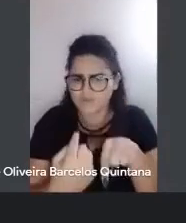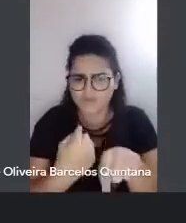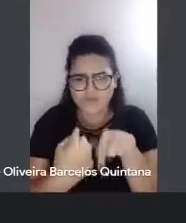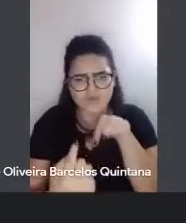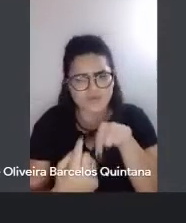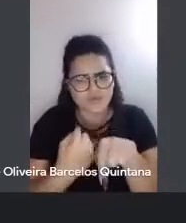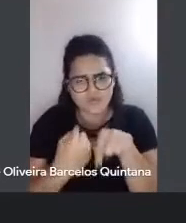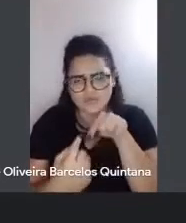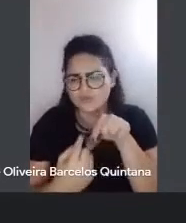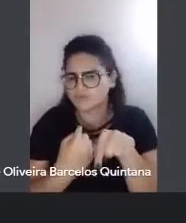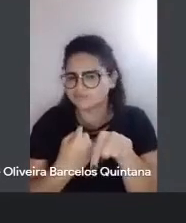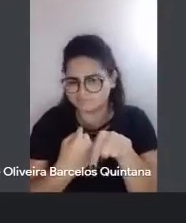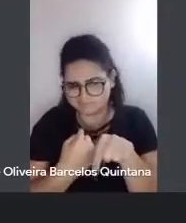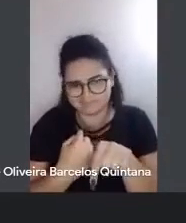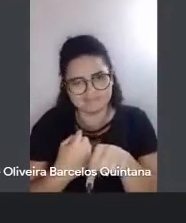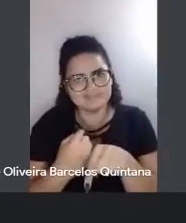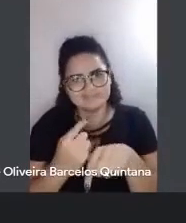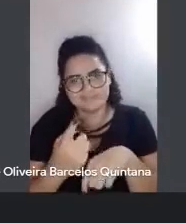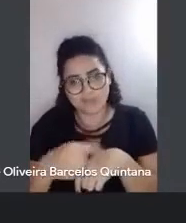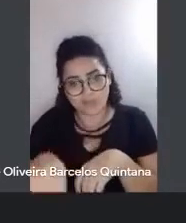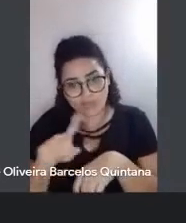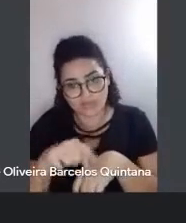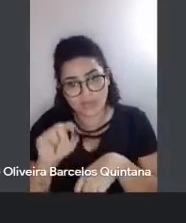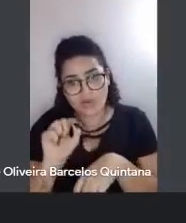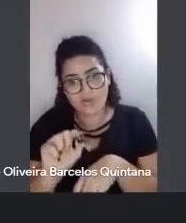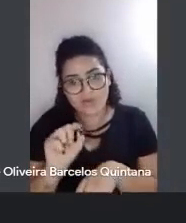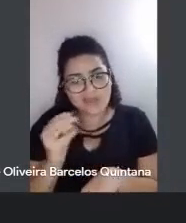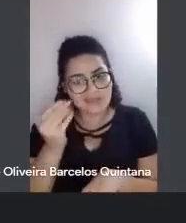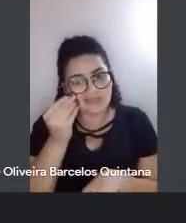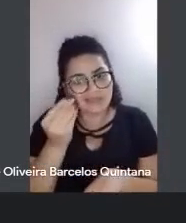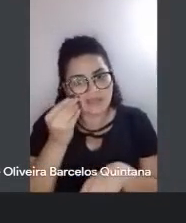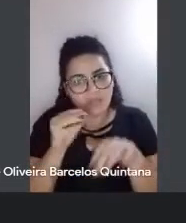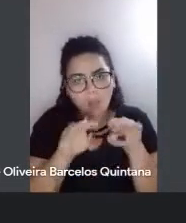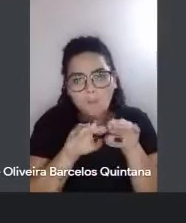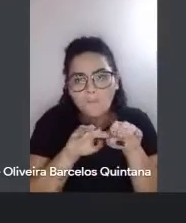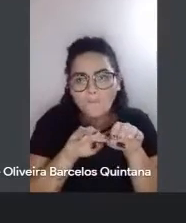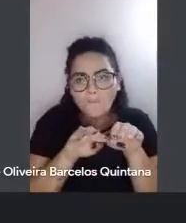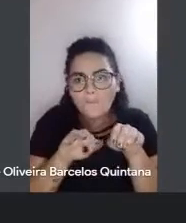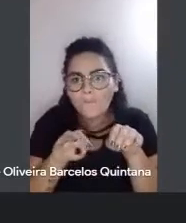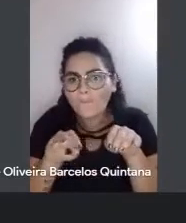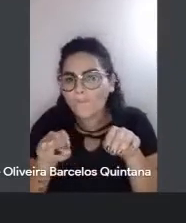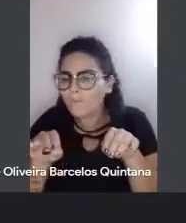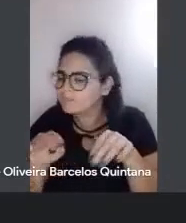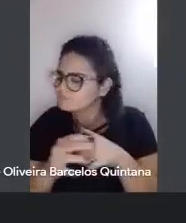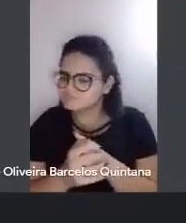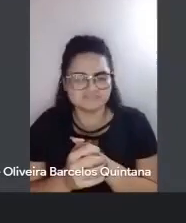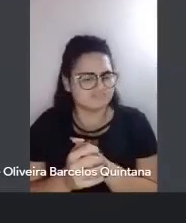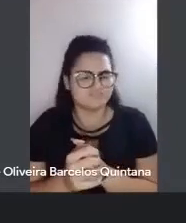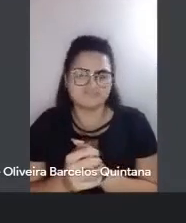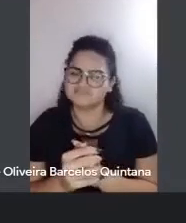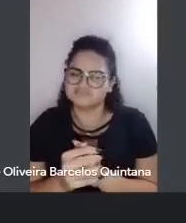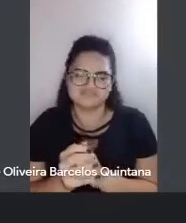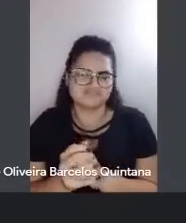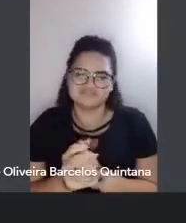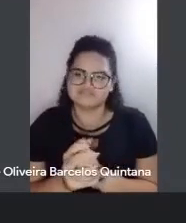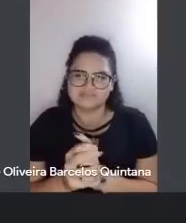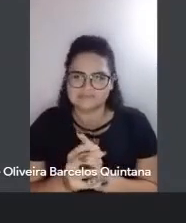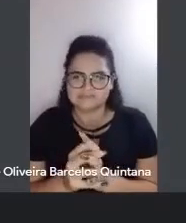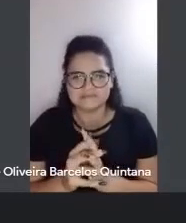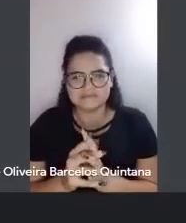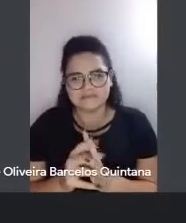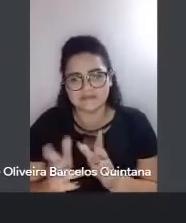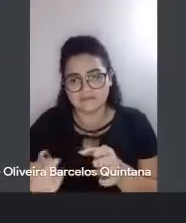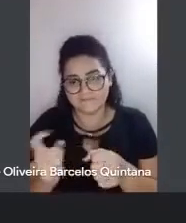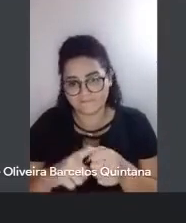acho que é assim, a gente que tenta colocar numa linearidade, mas até quando, assim, até voltando aí